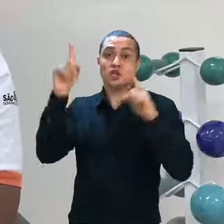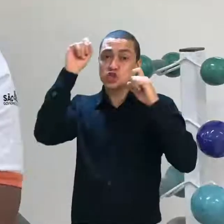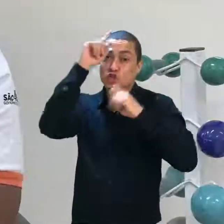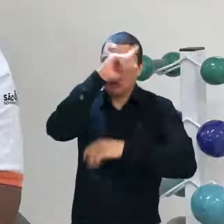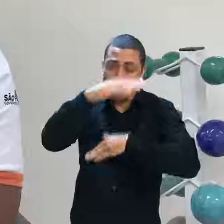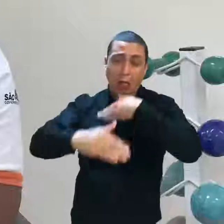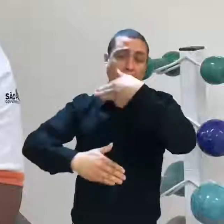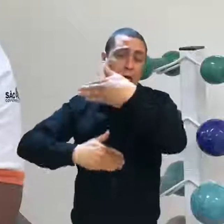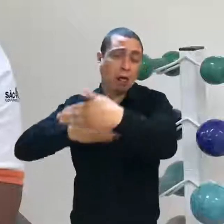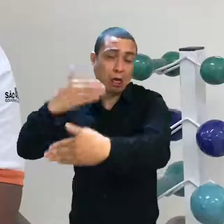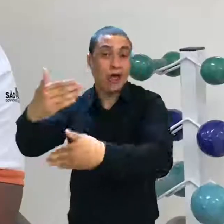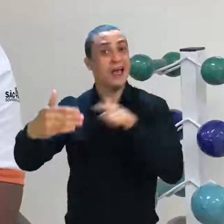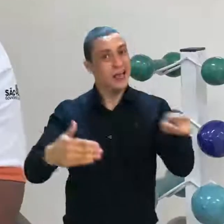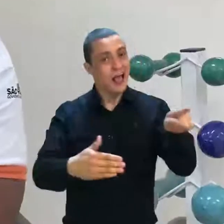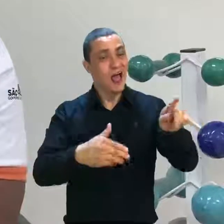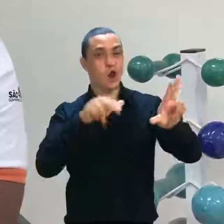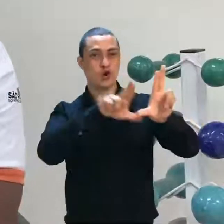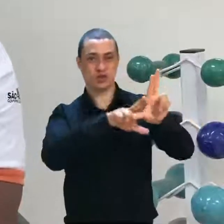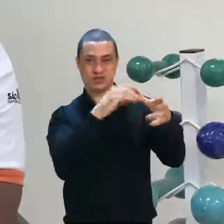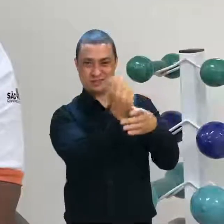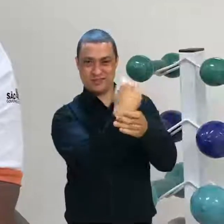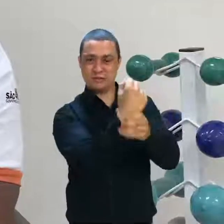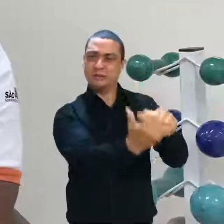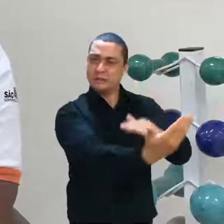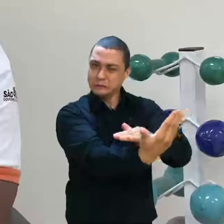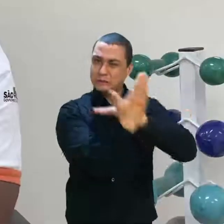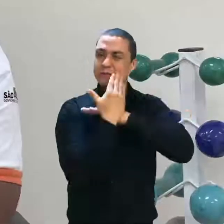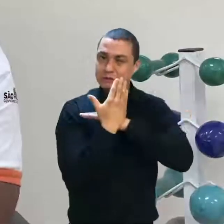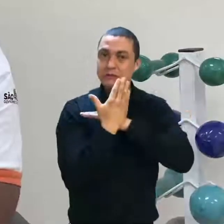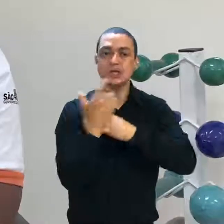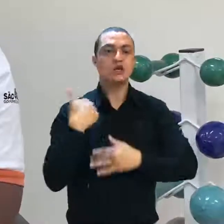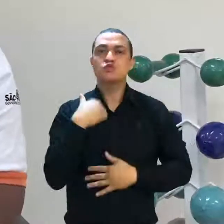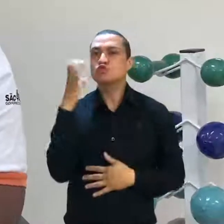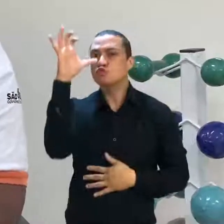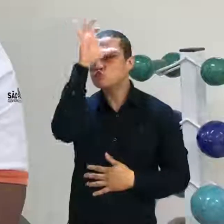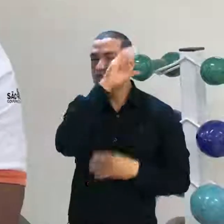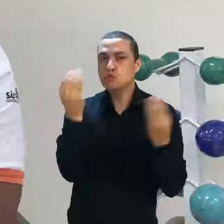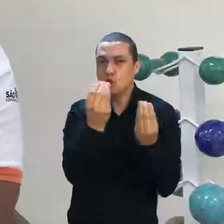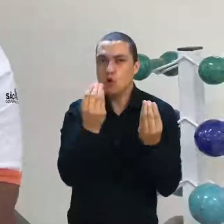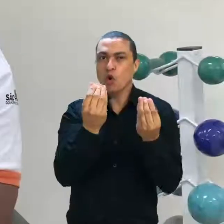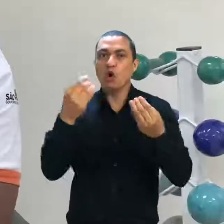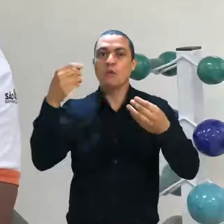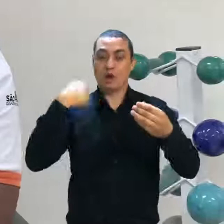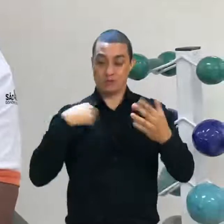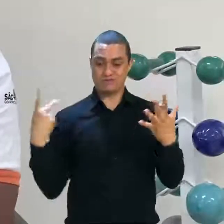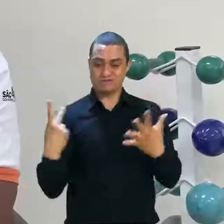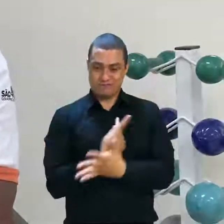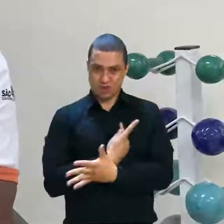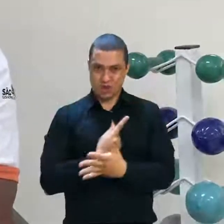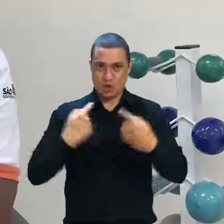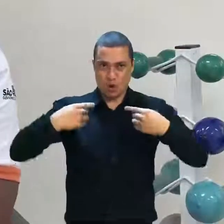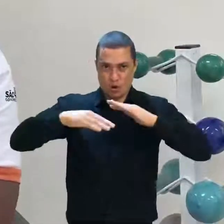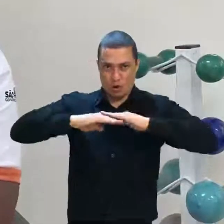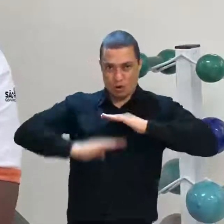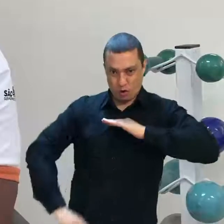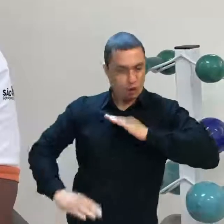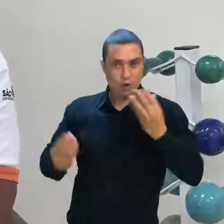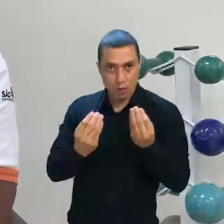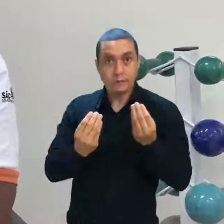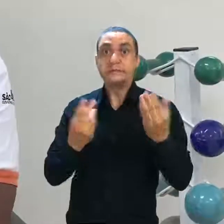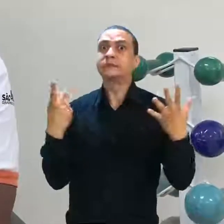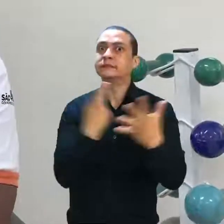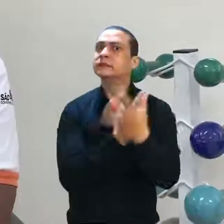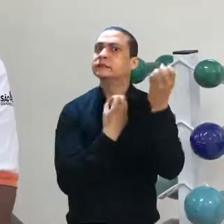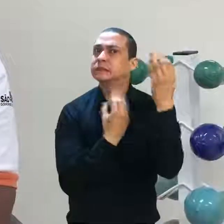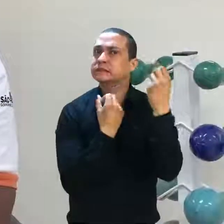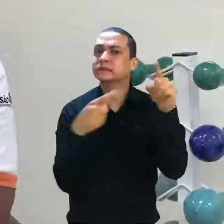várias dificuldades. E o Urussi Motoro foi fundamental para mim isso, onde eu aprendi muito sobre a minha lesão, muito sobre